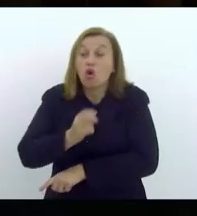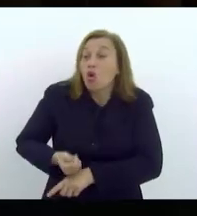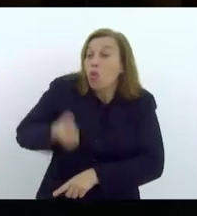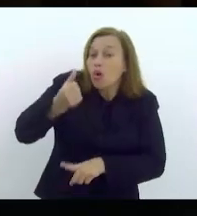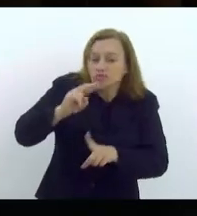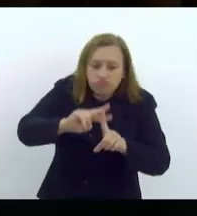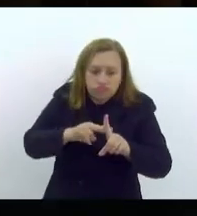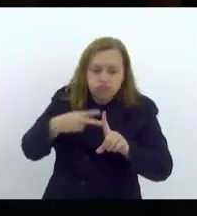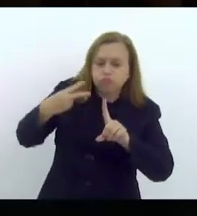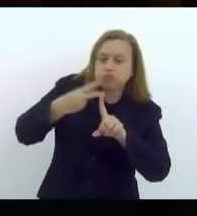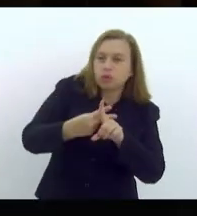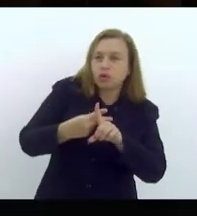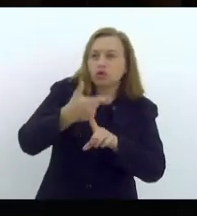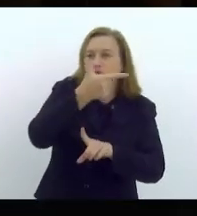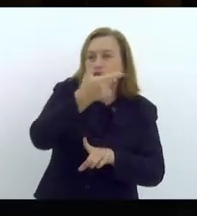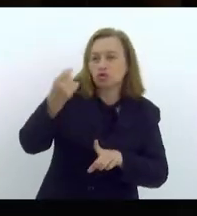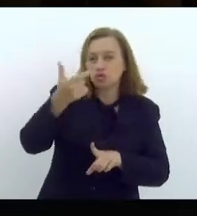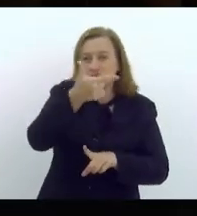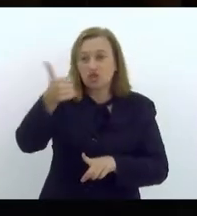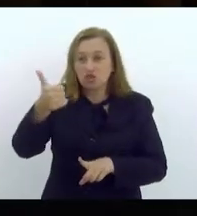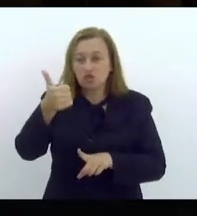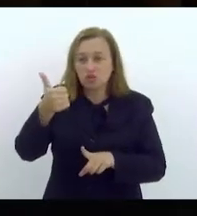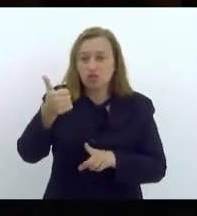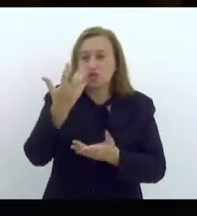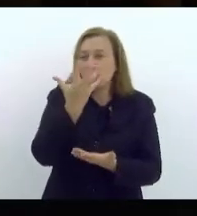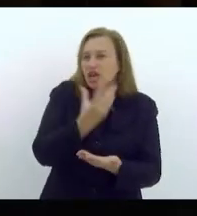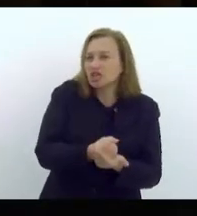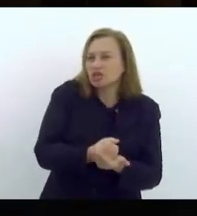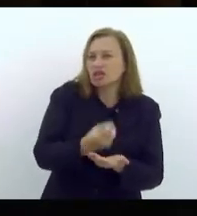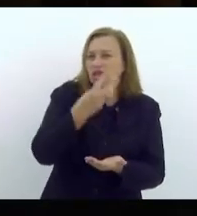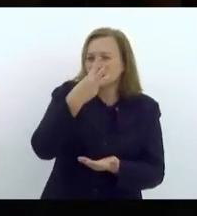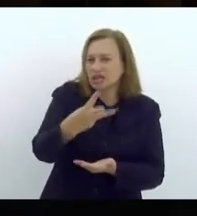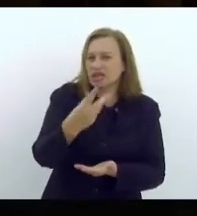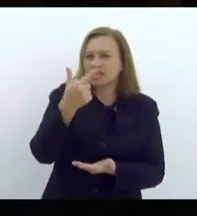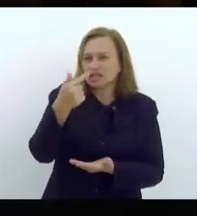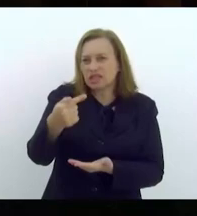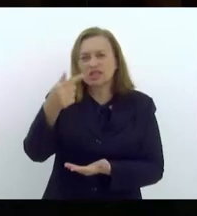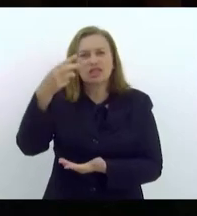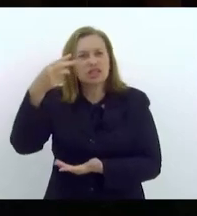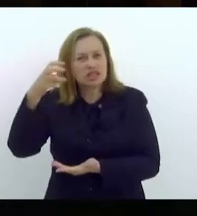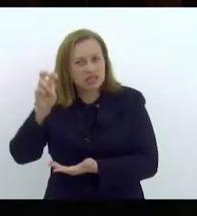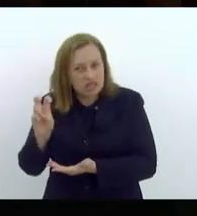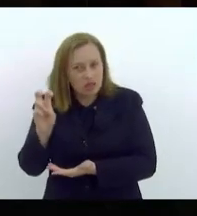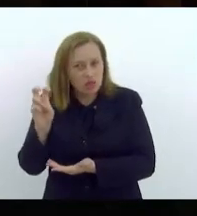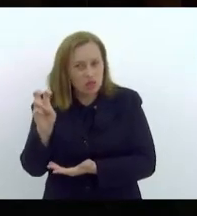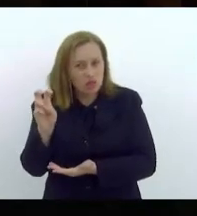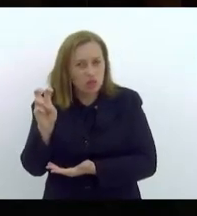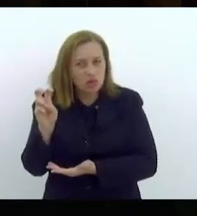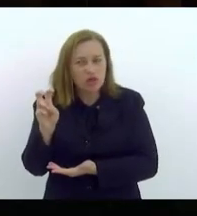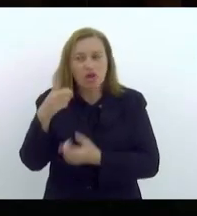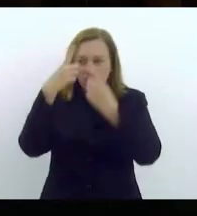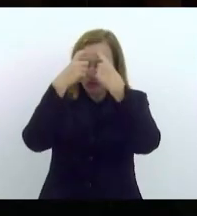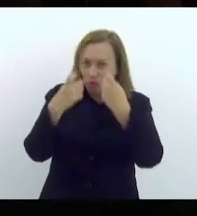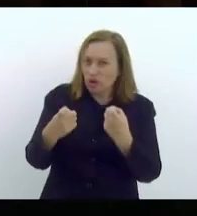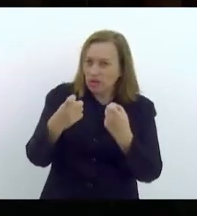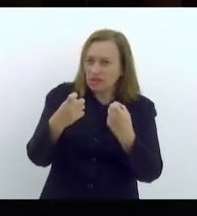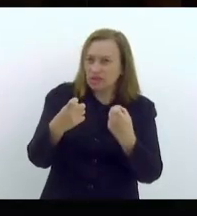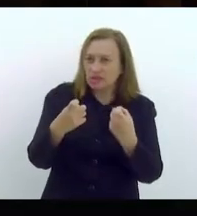número em 2021, quando foram registrados 375 violência,